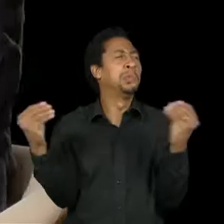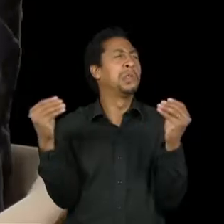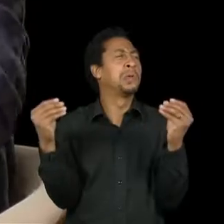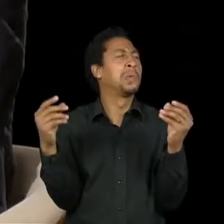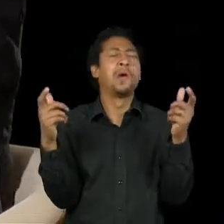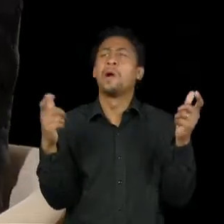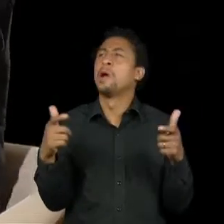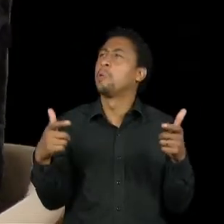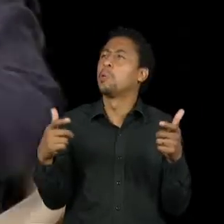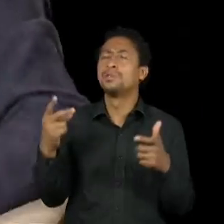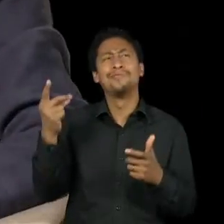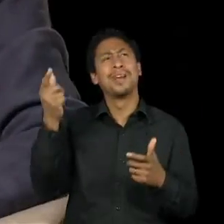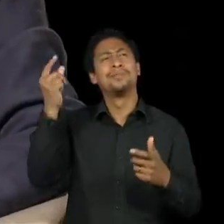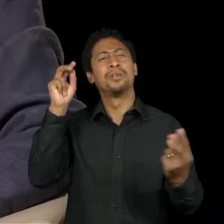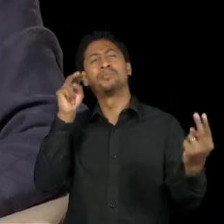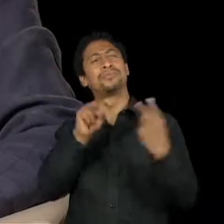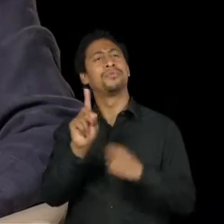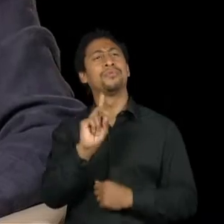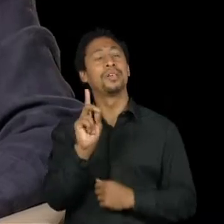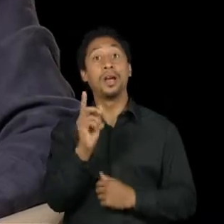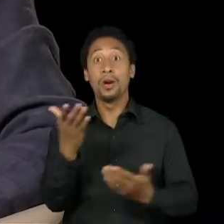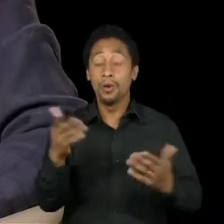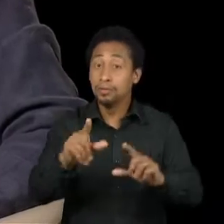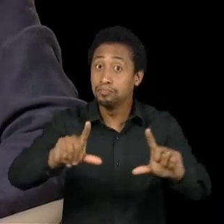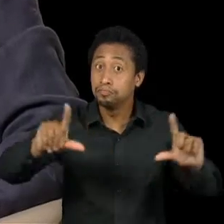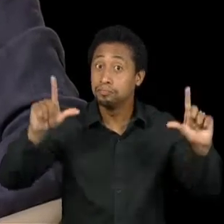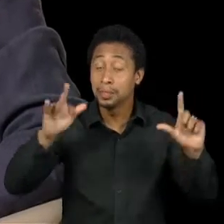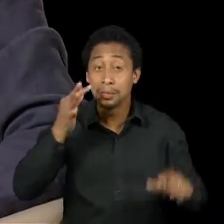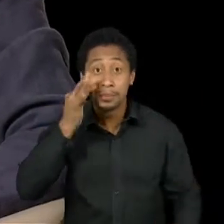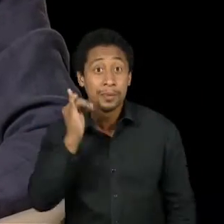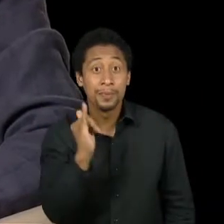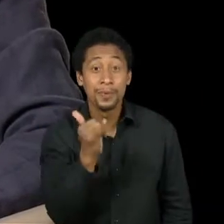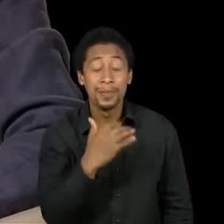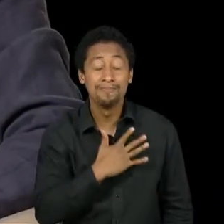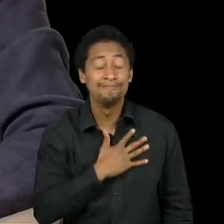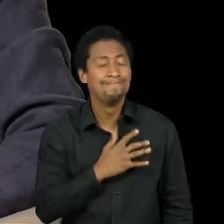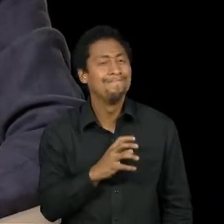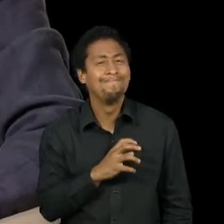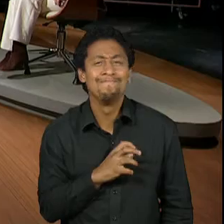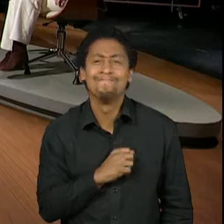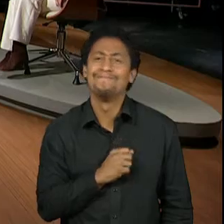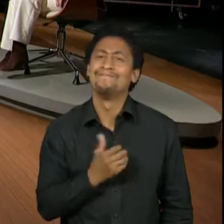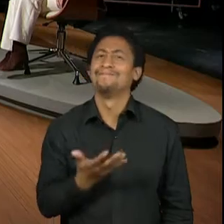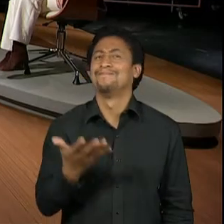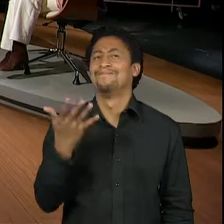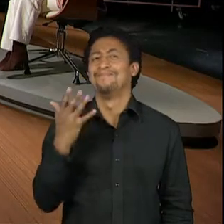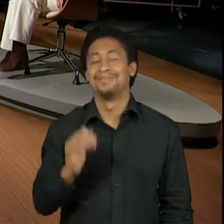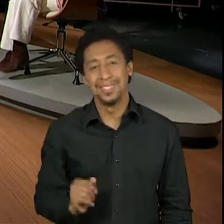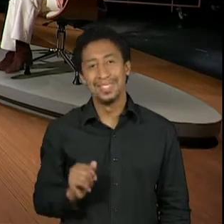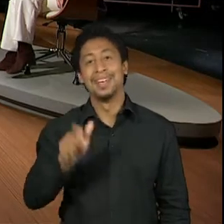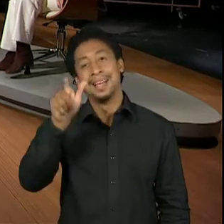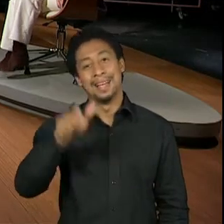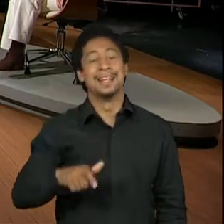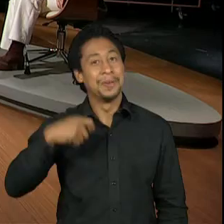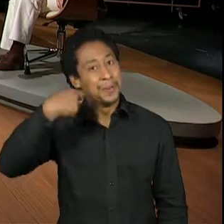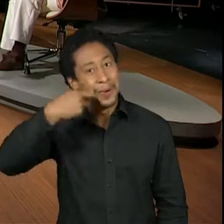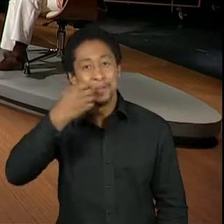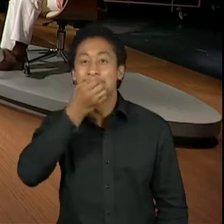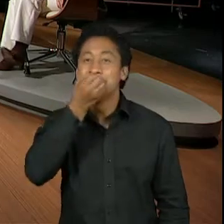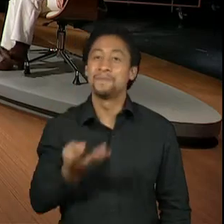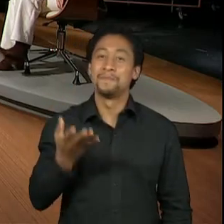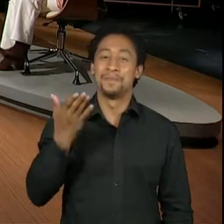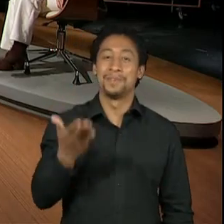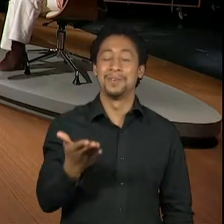ele. Que coisa gostosa receber essa mensagem dele. Ele é um ótimo ator, ótimo companheiro. A gente fez dois